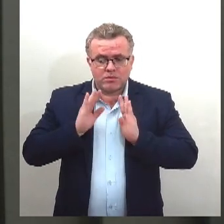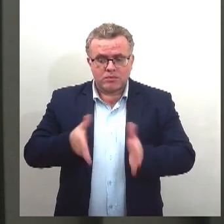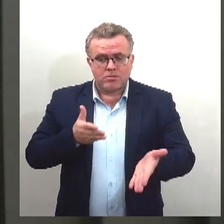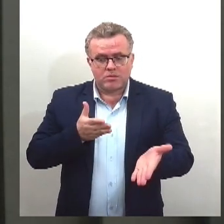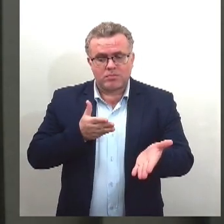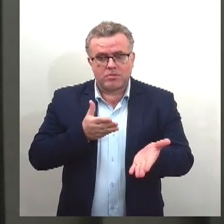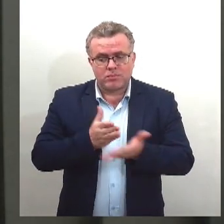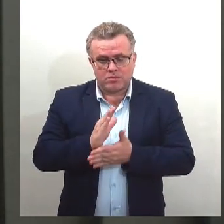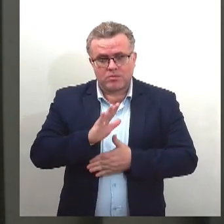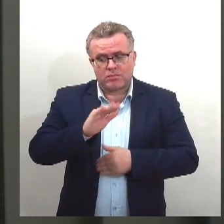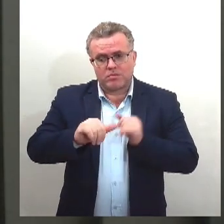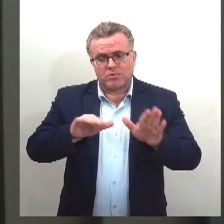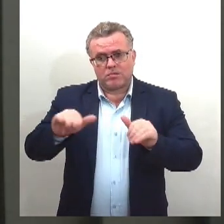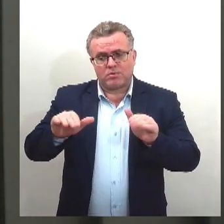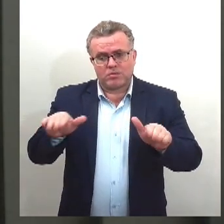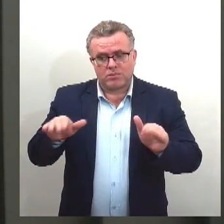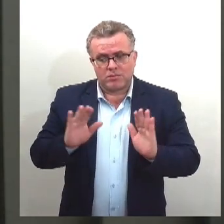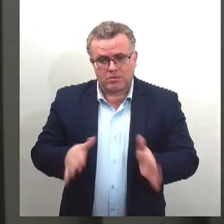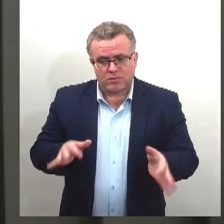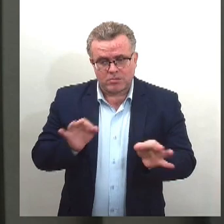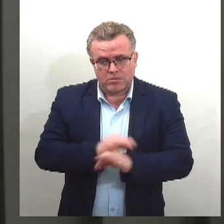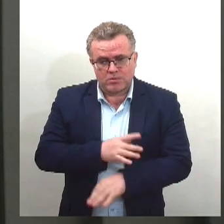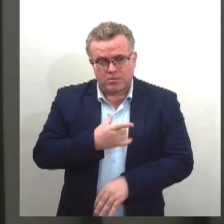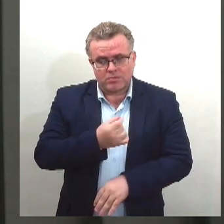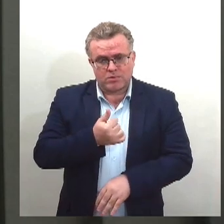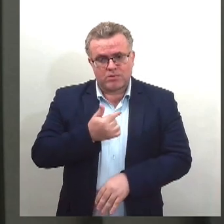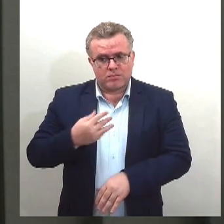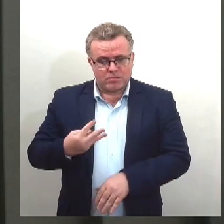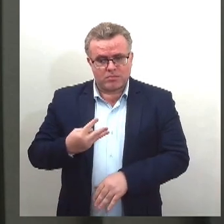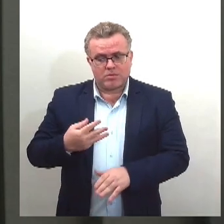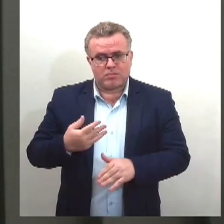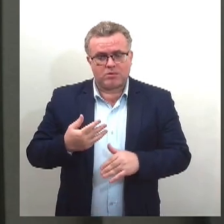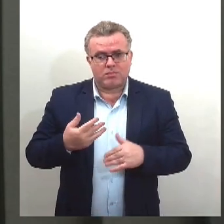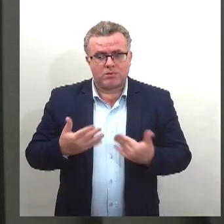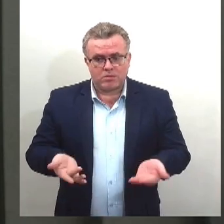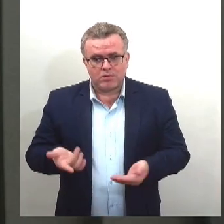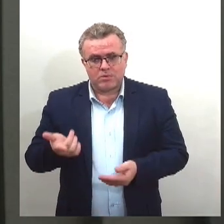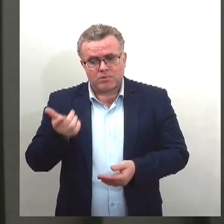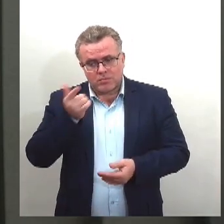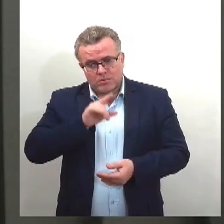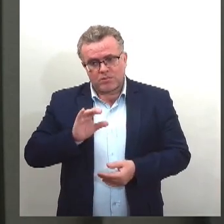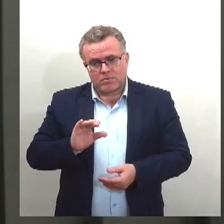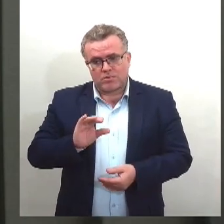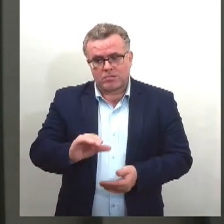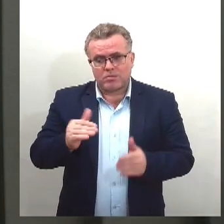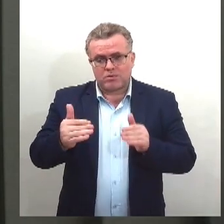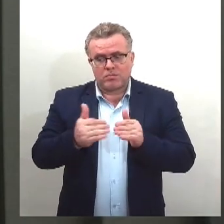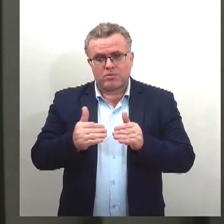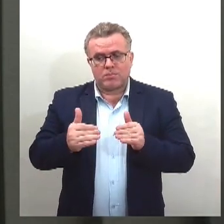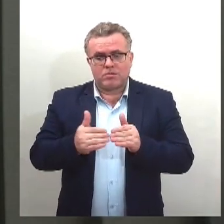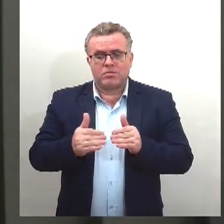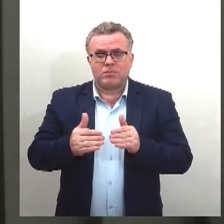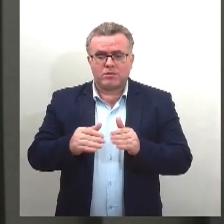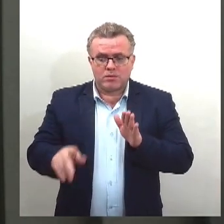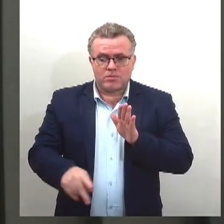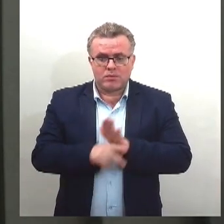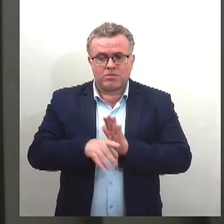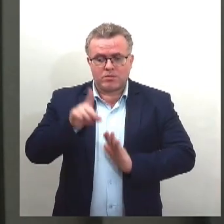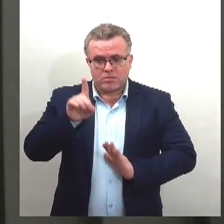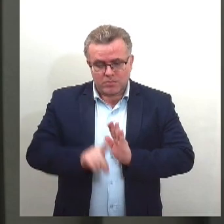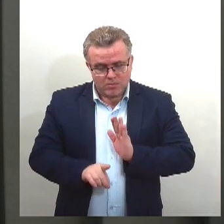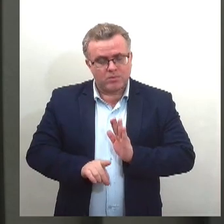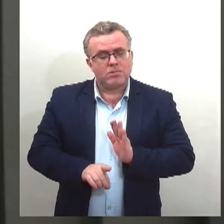público nº 1 de 2023 para receber valor proveniente ao Fundo Municipal dos Direitos da Pessoa Idosa.